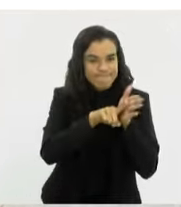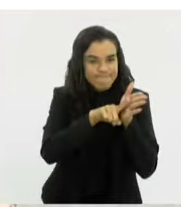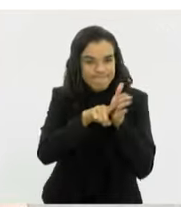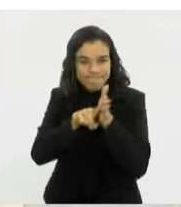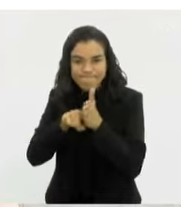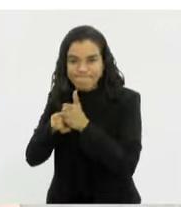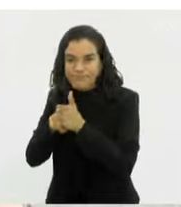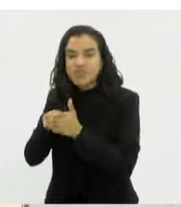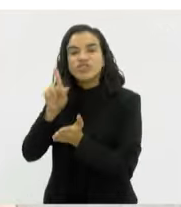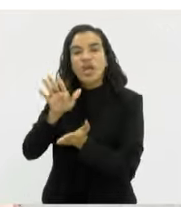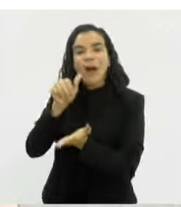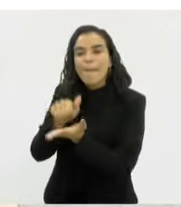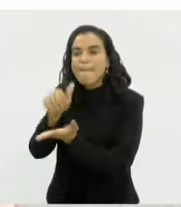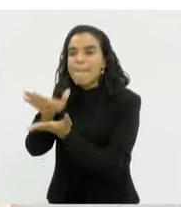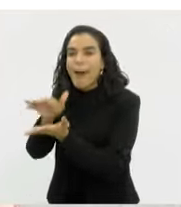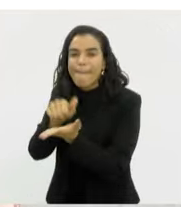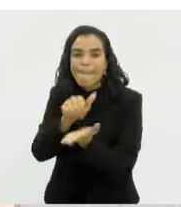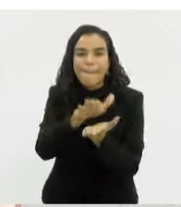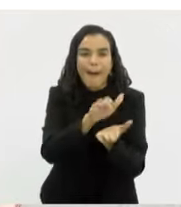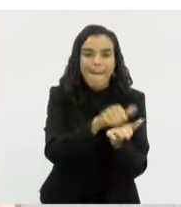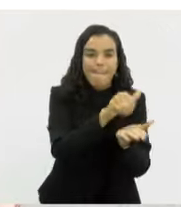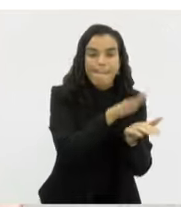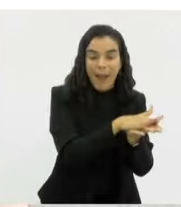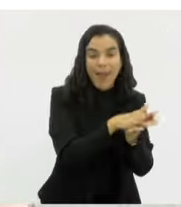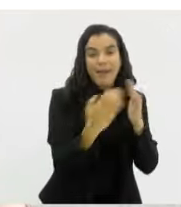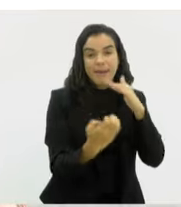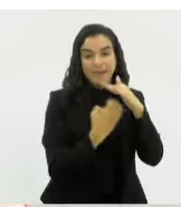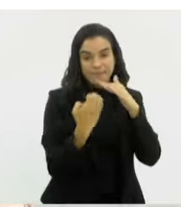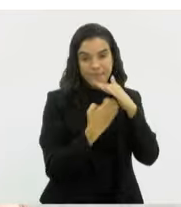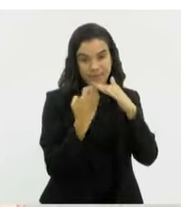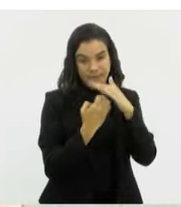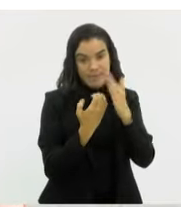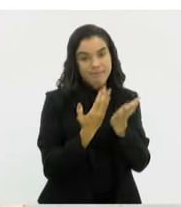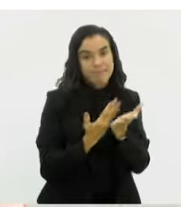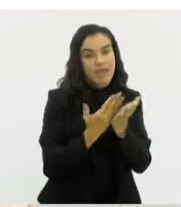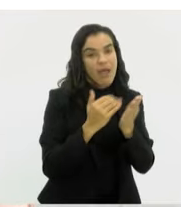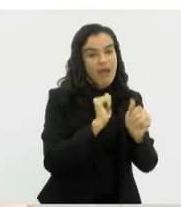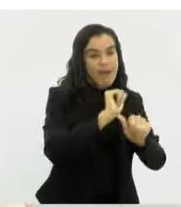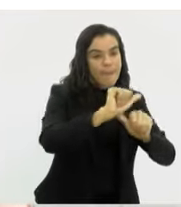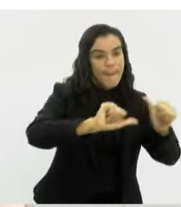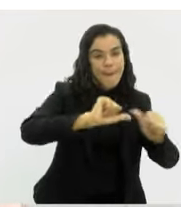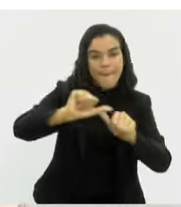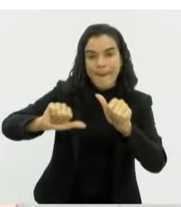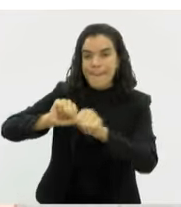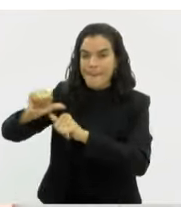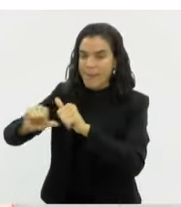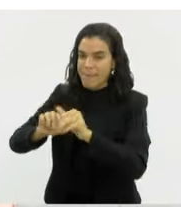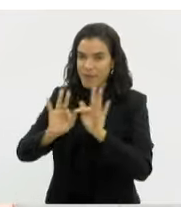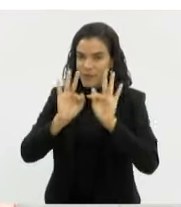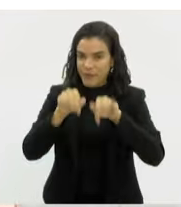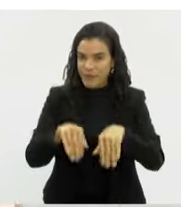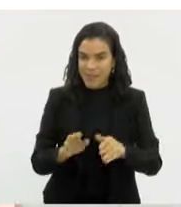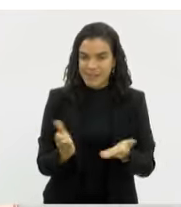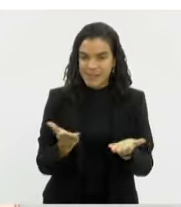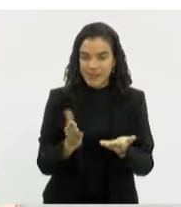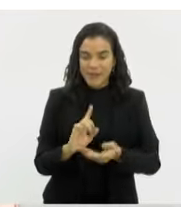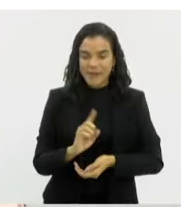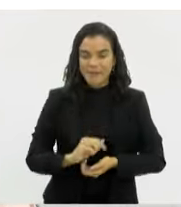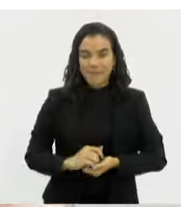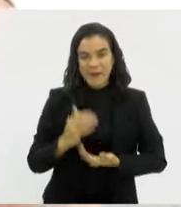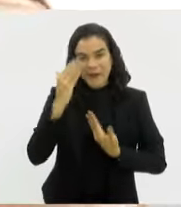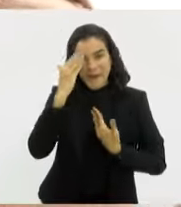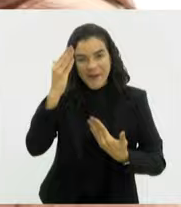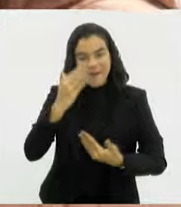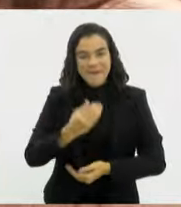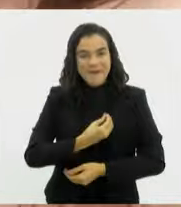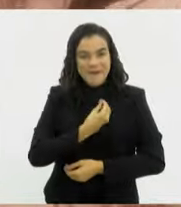as empresas para fazer imediatamente algumas alterações, mas a ação não se esgota agora. Obrigado pela